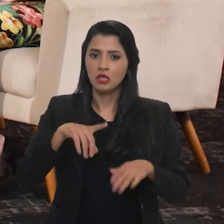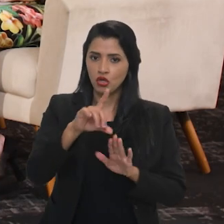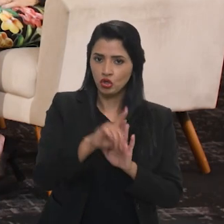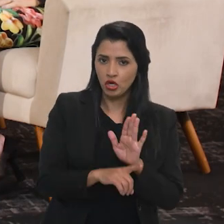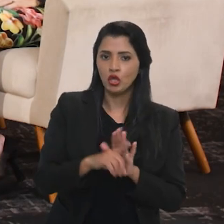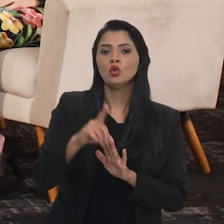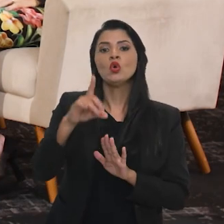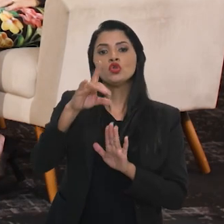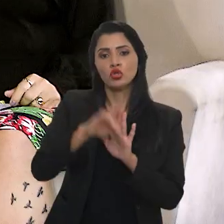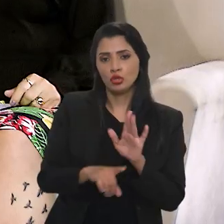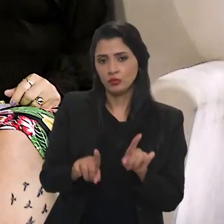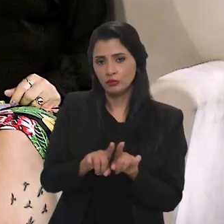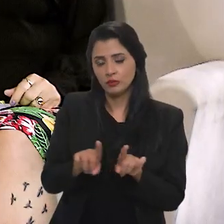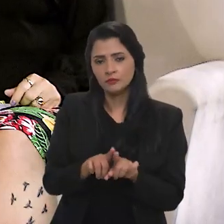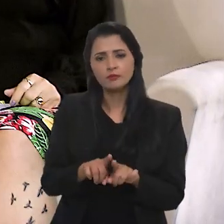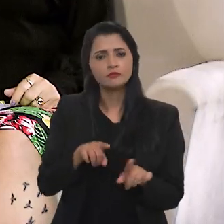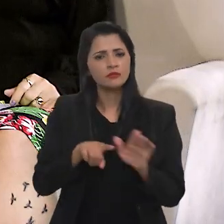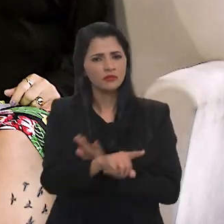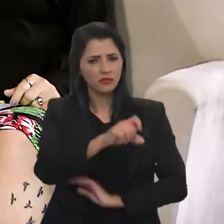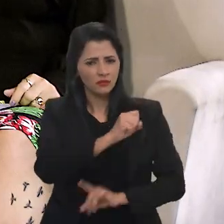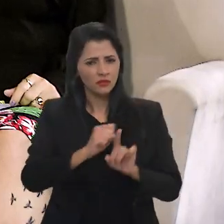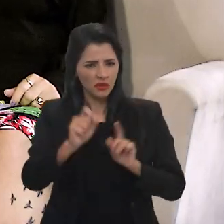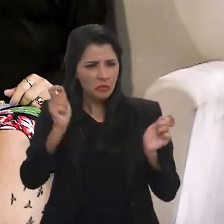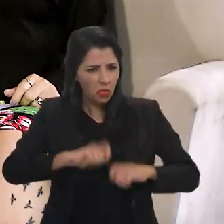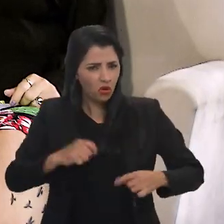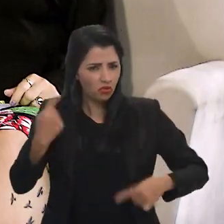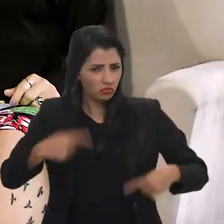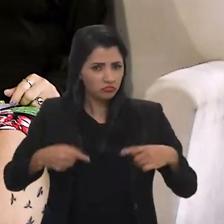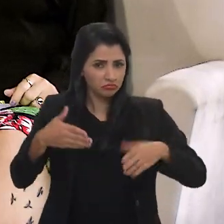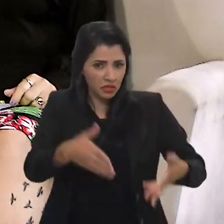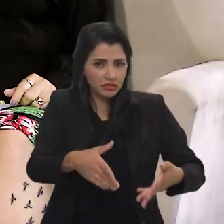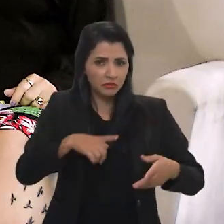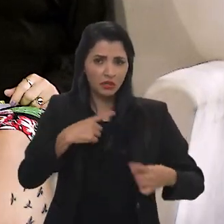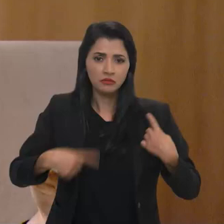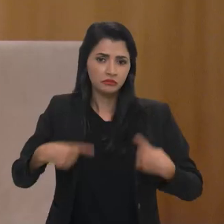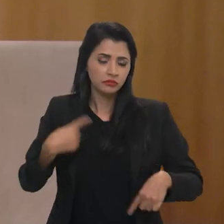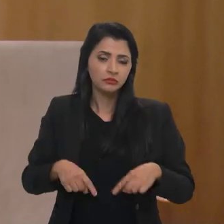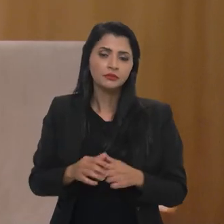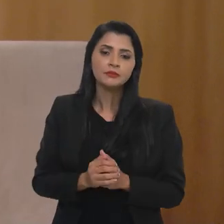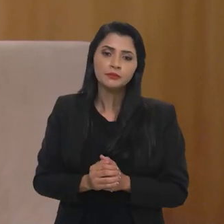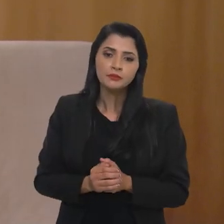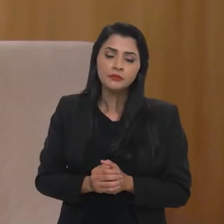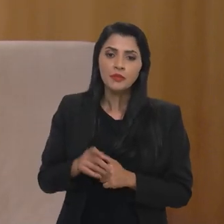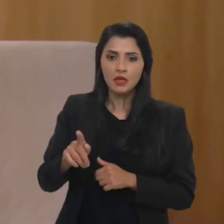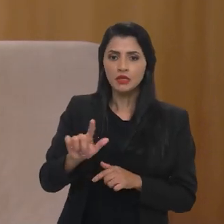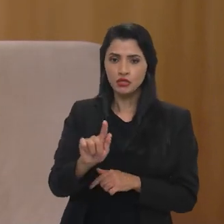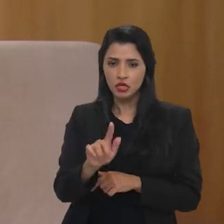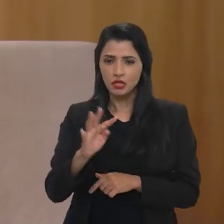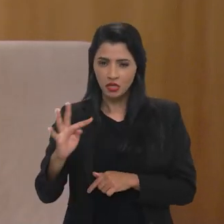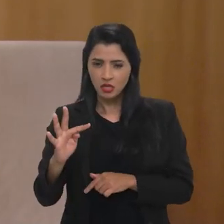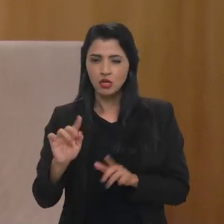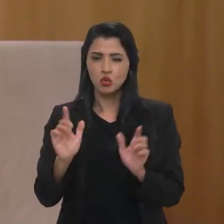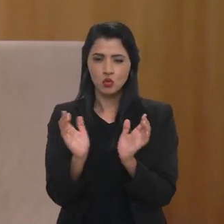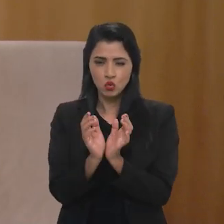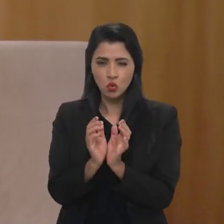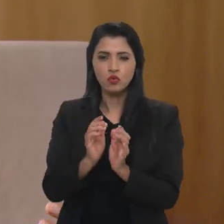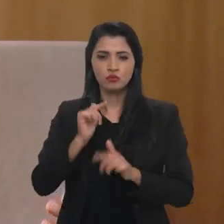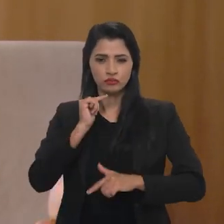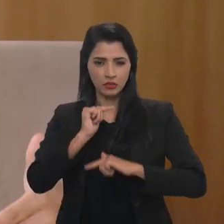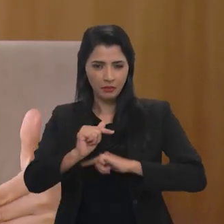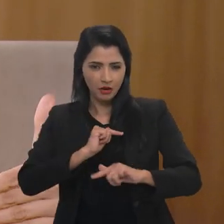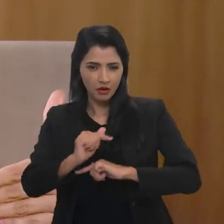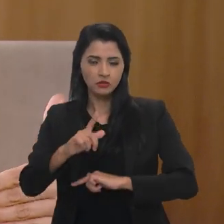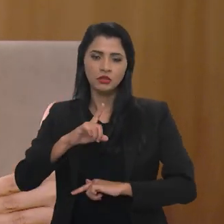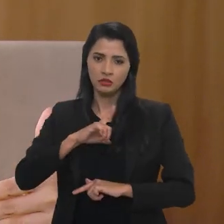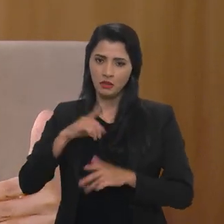passam por direitos digitais. E a sociedade está podendo participar desse debate, Estela? Este grupo de trabalho, nós temos